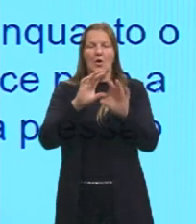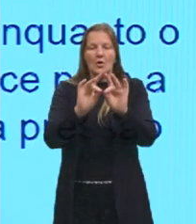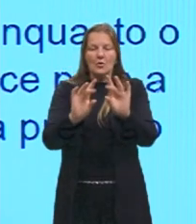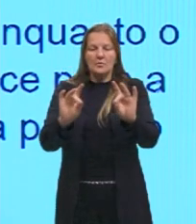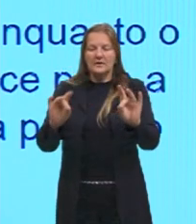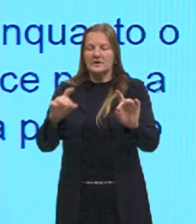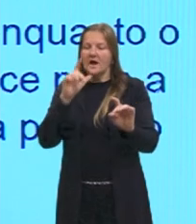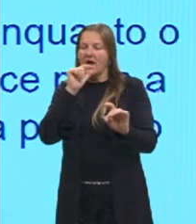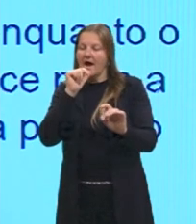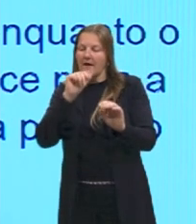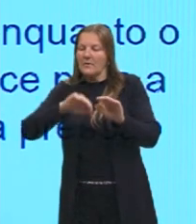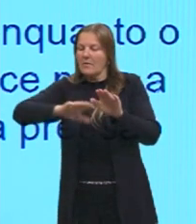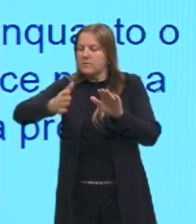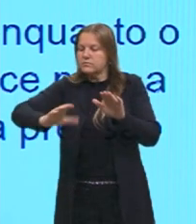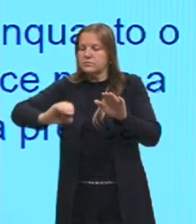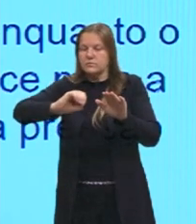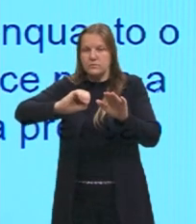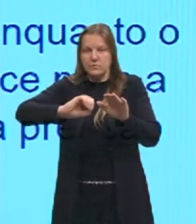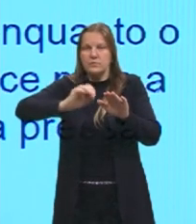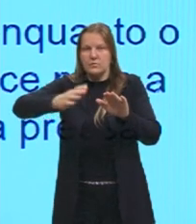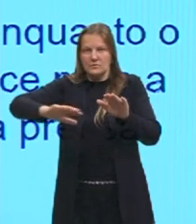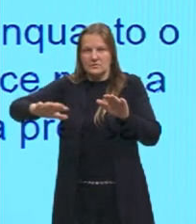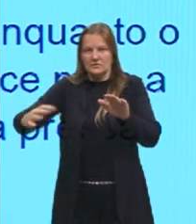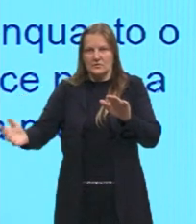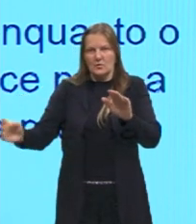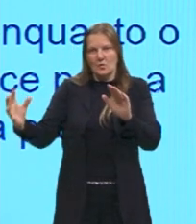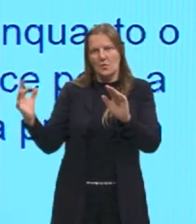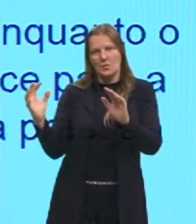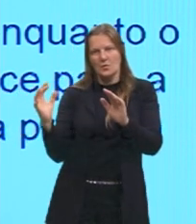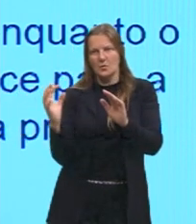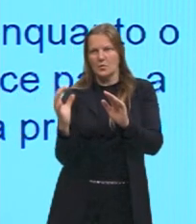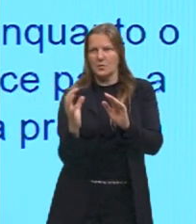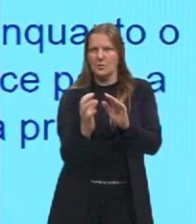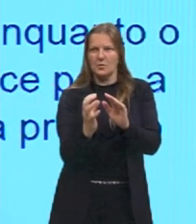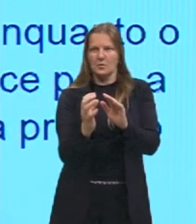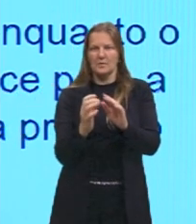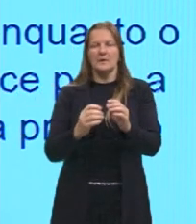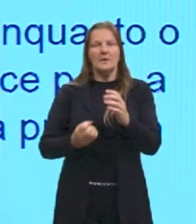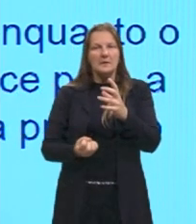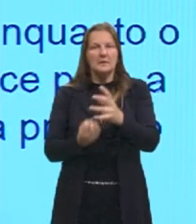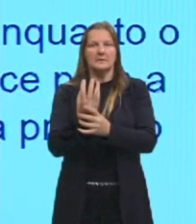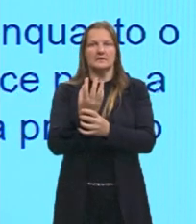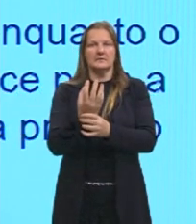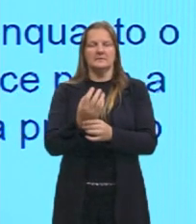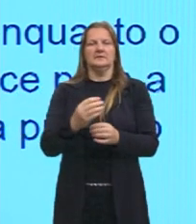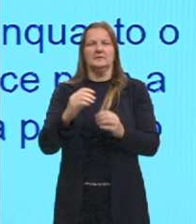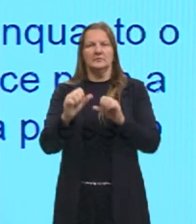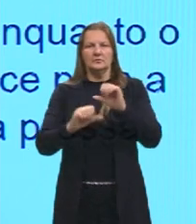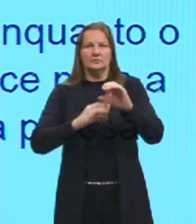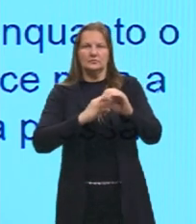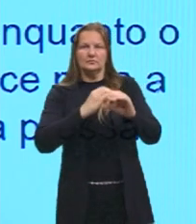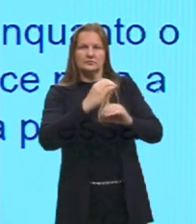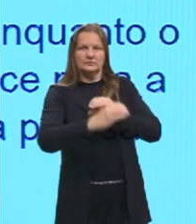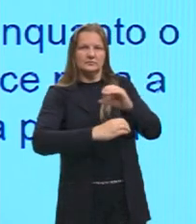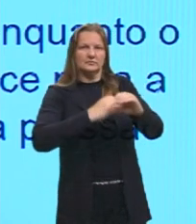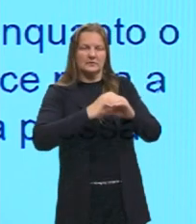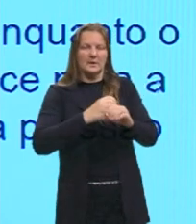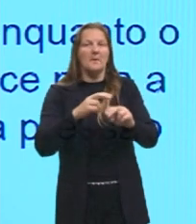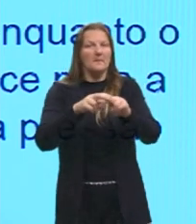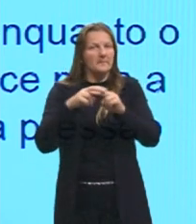oceano, tá, gurizada? Então, a questão é essa. Outra coisa que nós temos que lembrar também é a localização, tá?